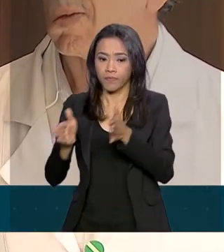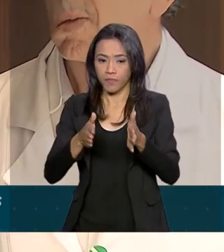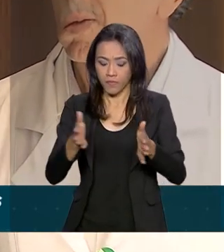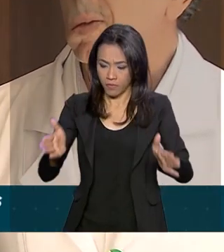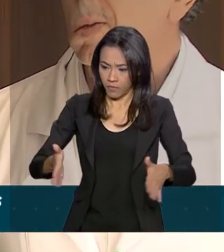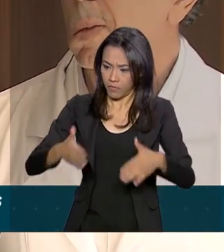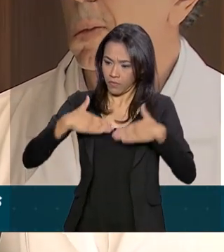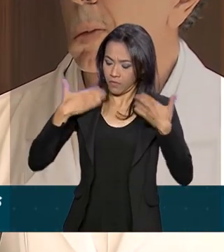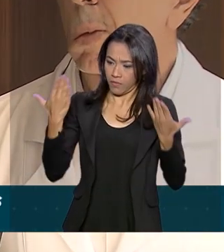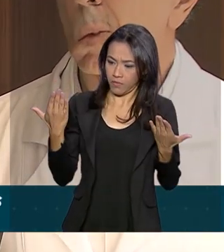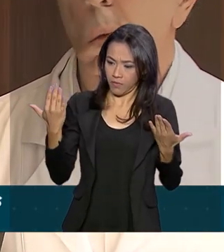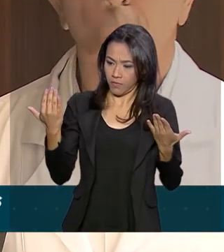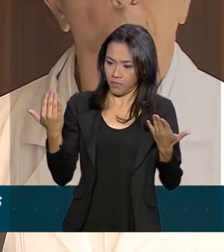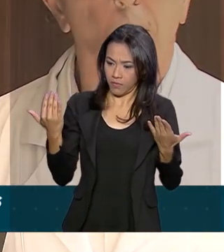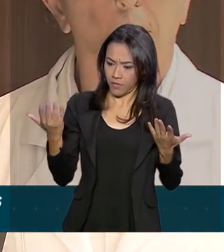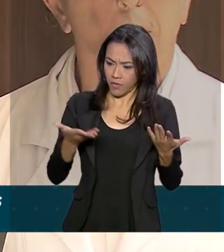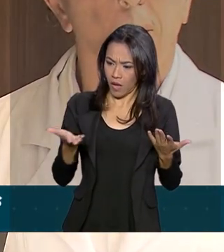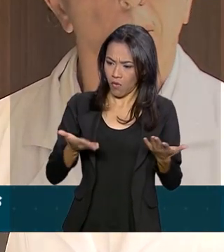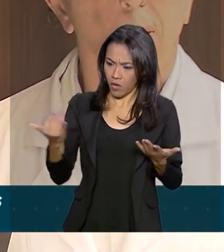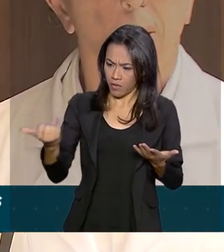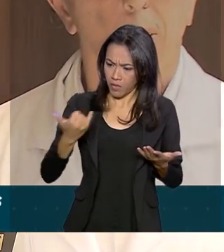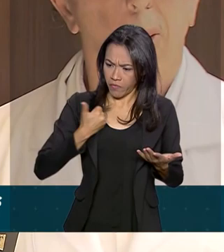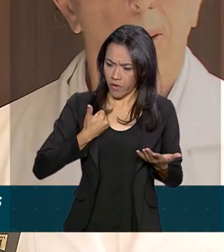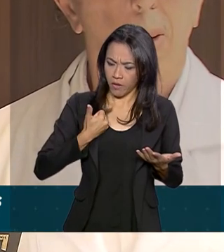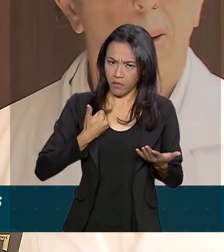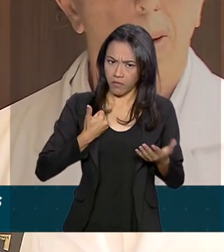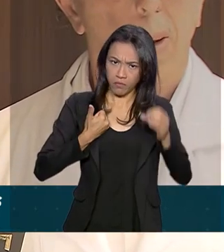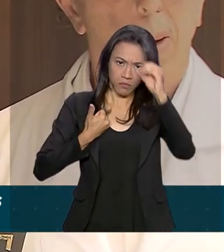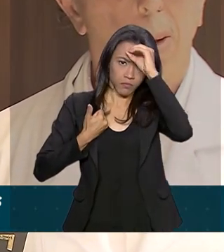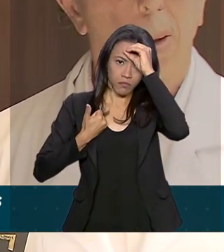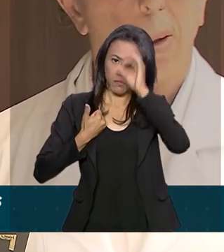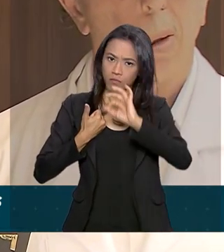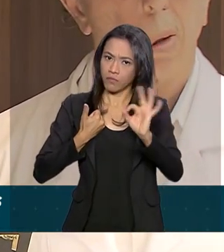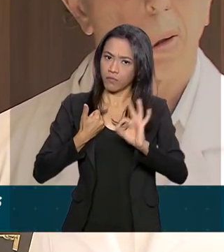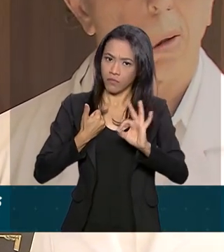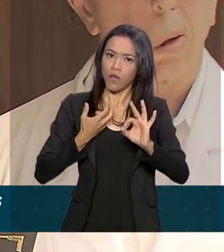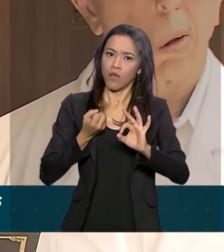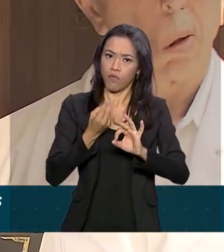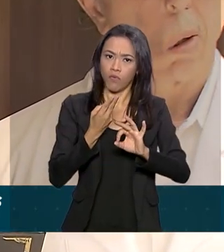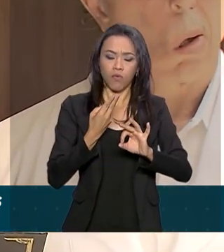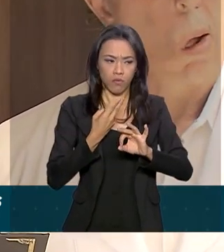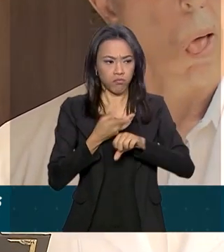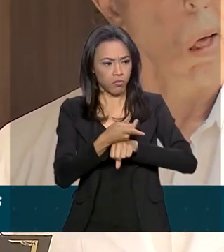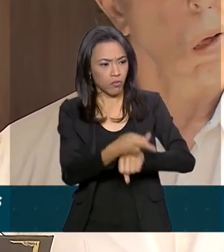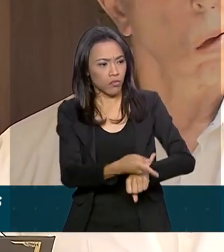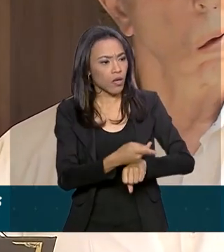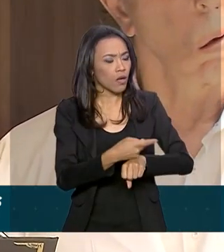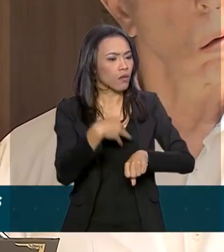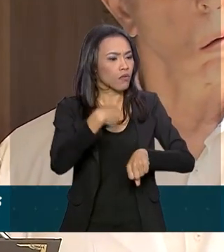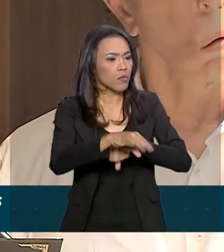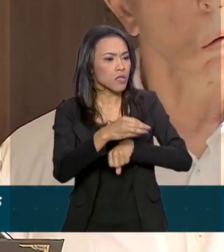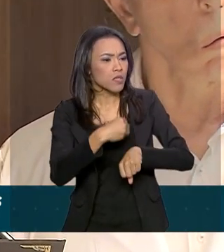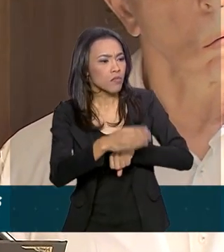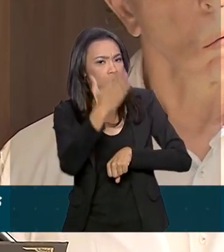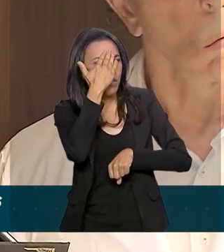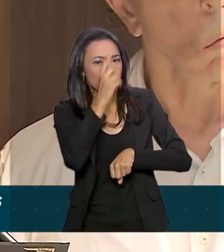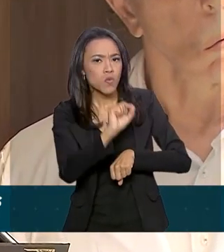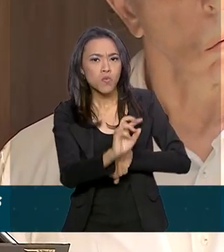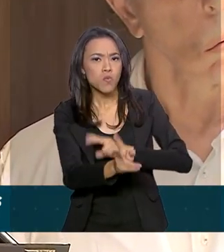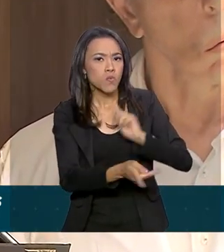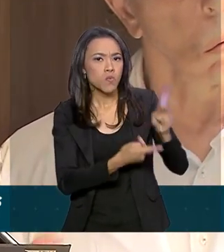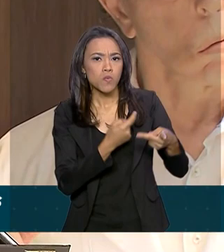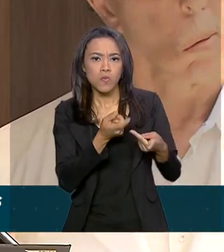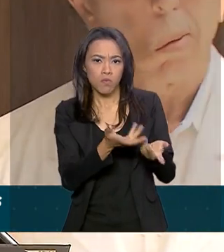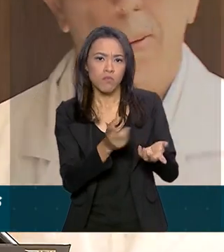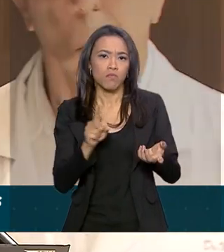surpreendido pela sua informação. Eu vou obter os dados e, posteriormente, irei à sala de imprensa para conformá-los em relação a